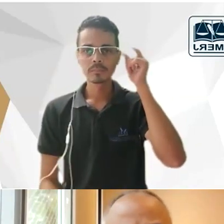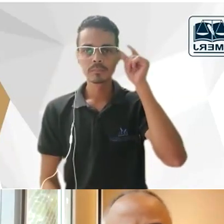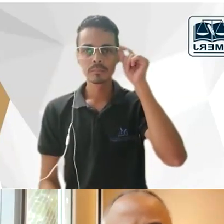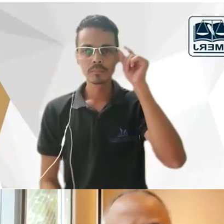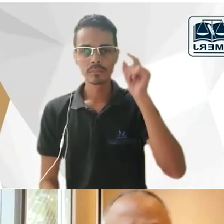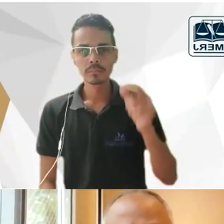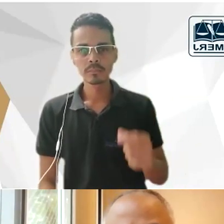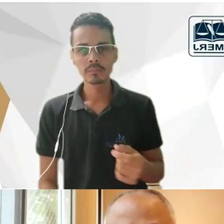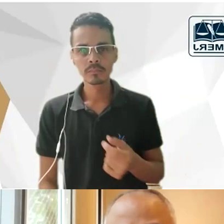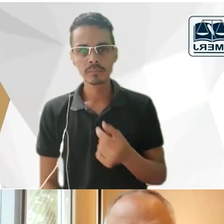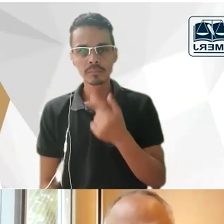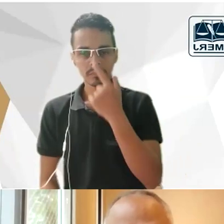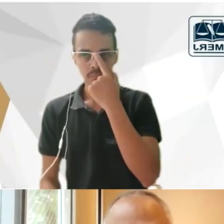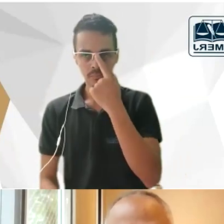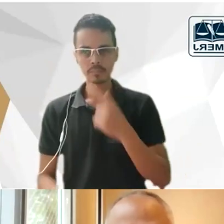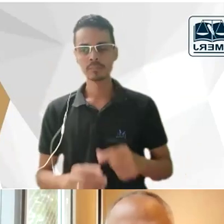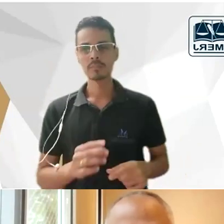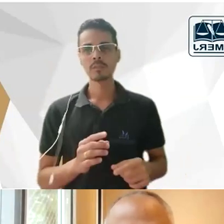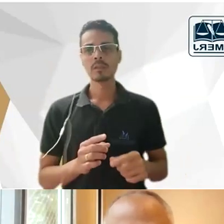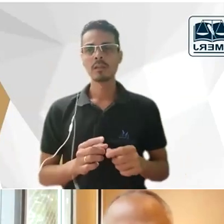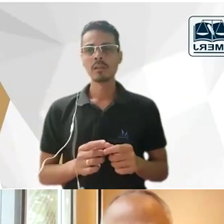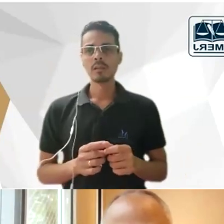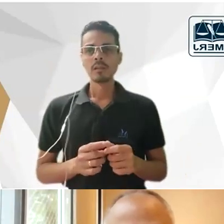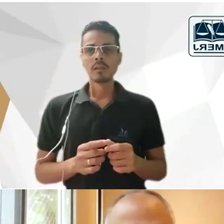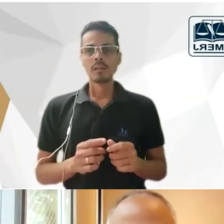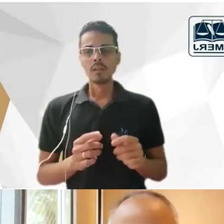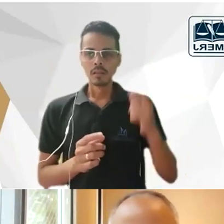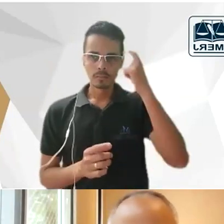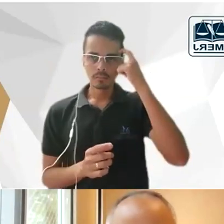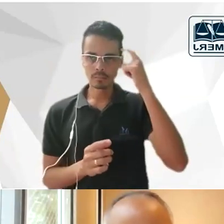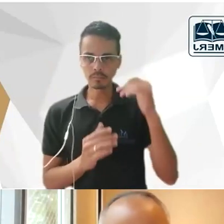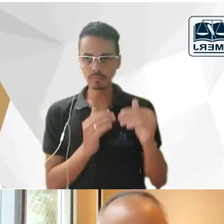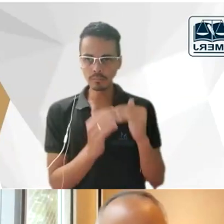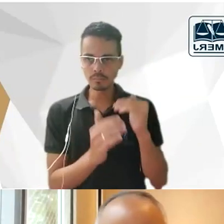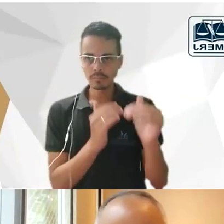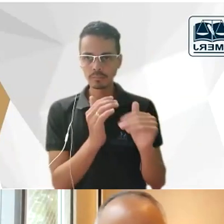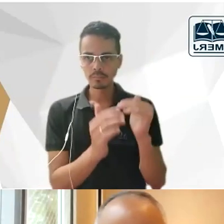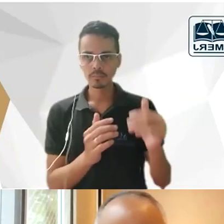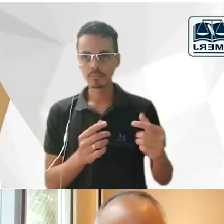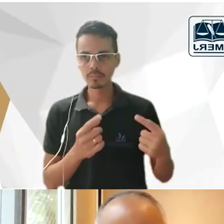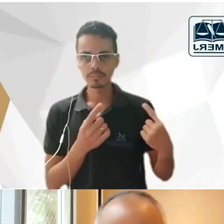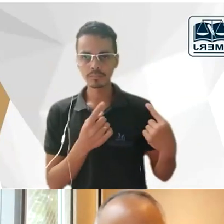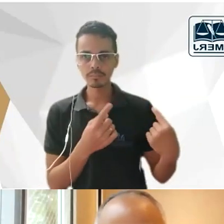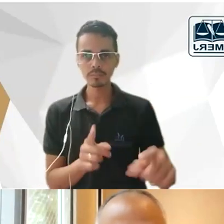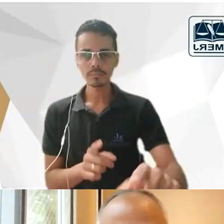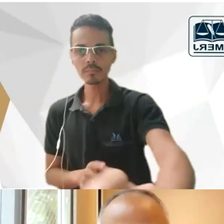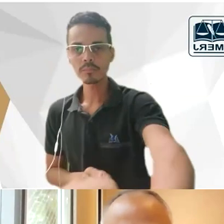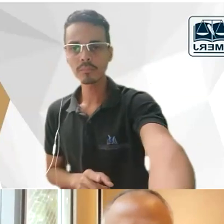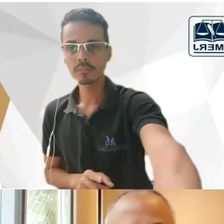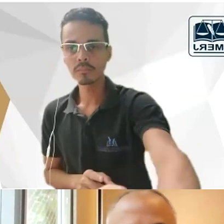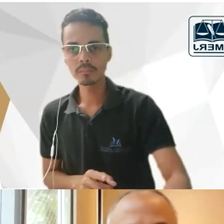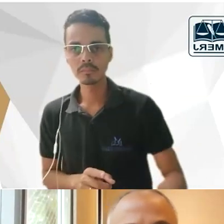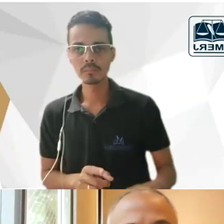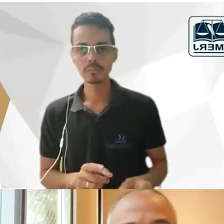criminológica do direito de punir ele teve um pensamento progressista indo contra a a ideia